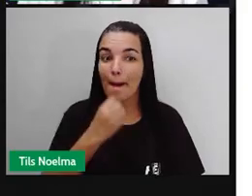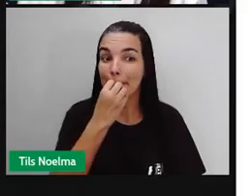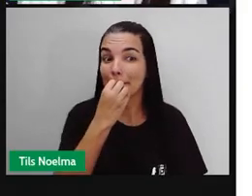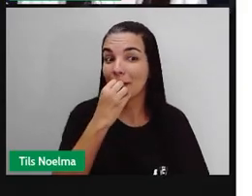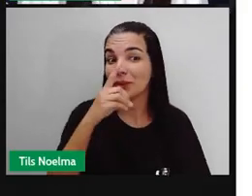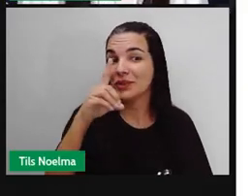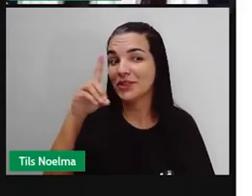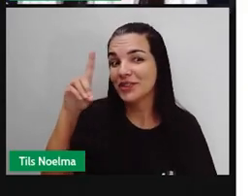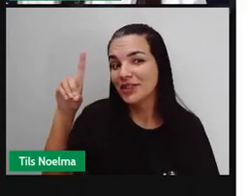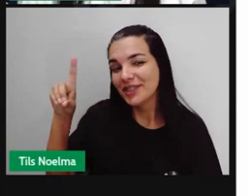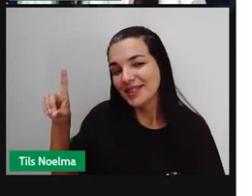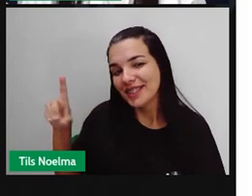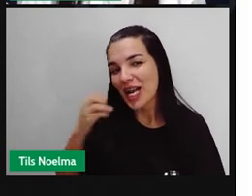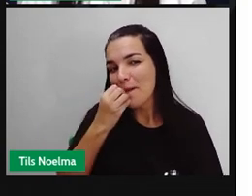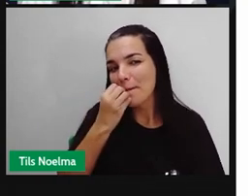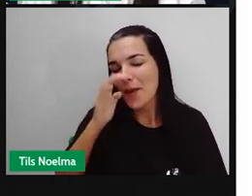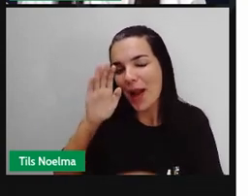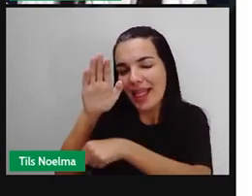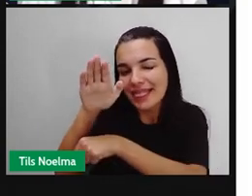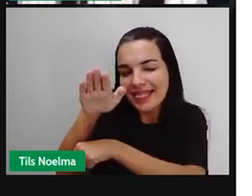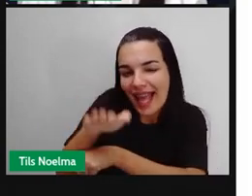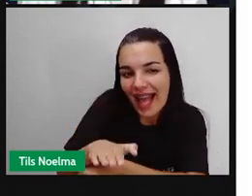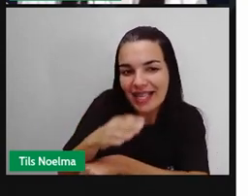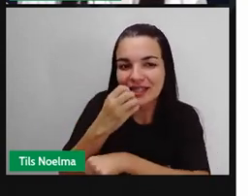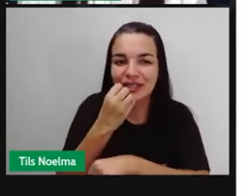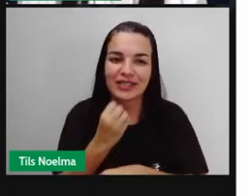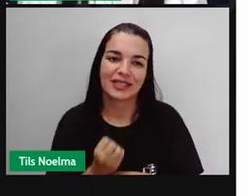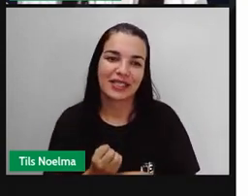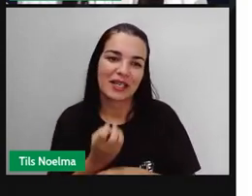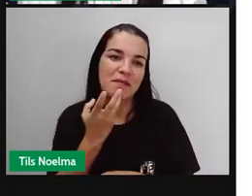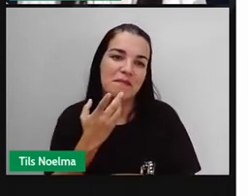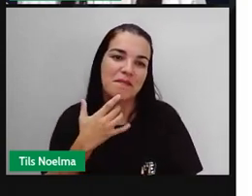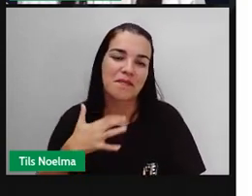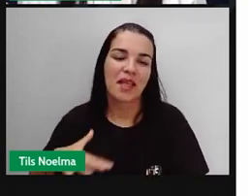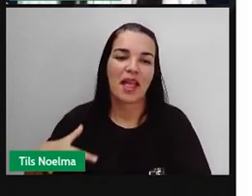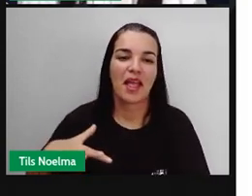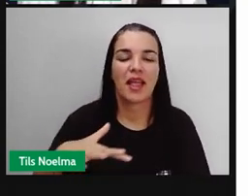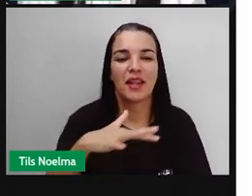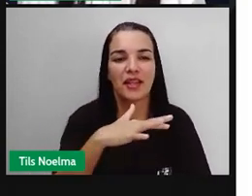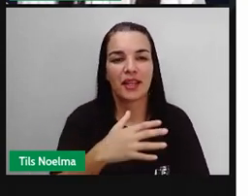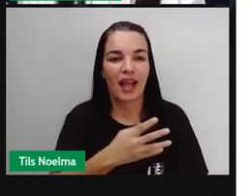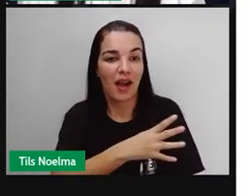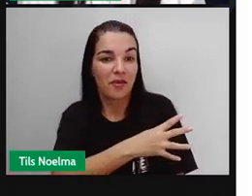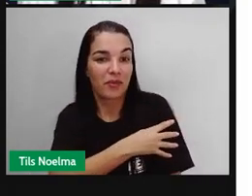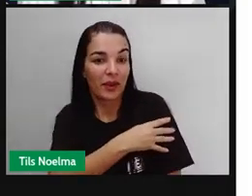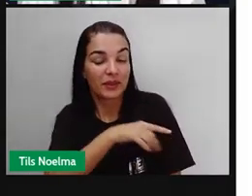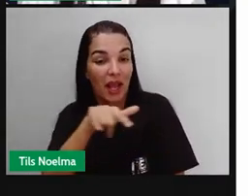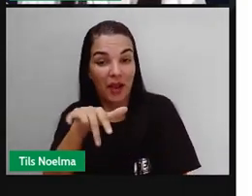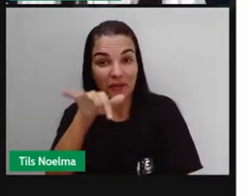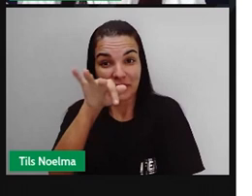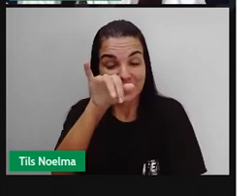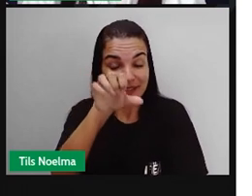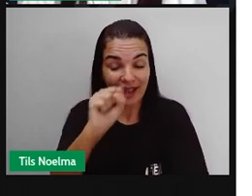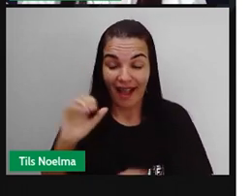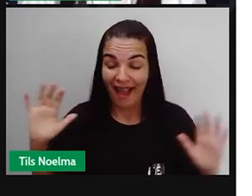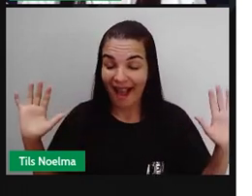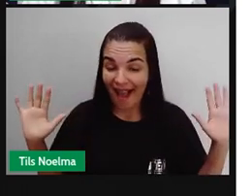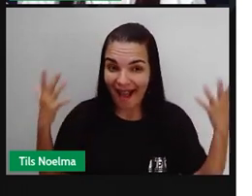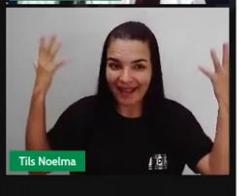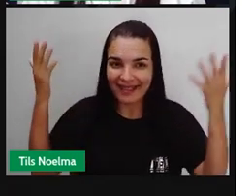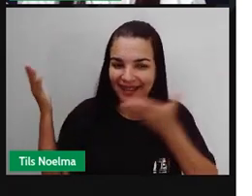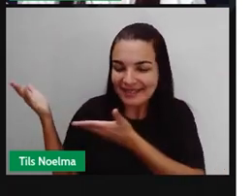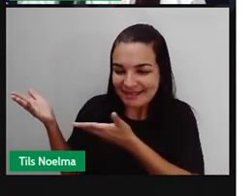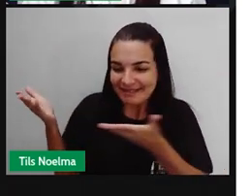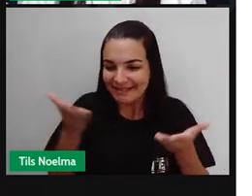Bom dia, boa tarde, meninos e meninas, nossos quartos anos da cidade Feira de Santana. E com enorme alegria que a gente